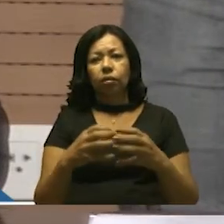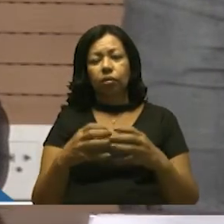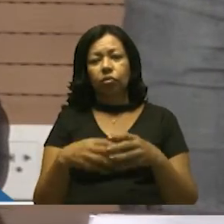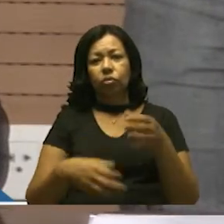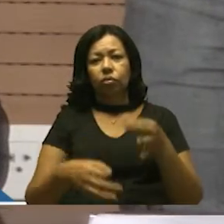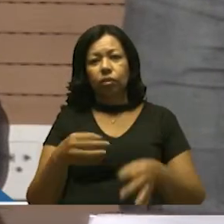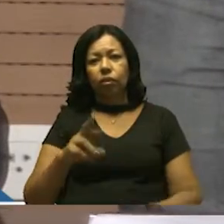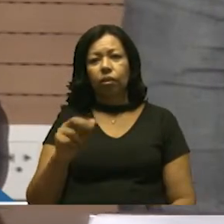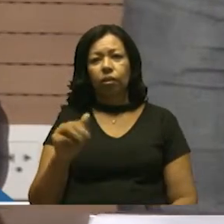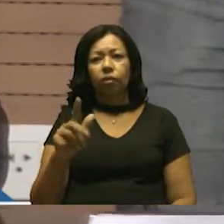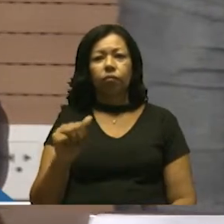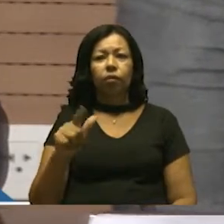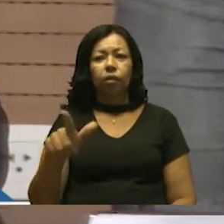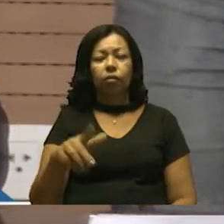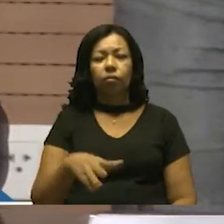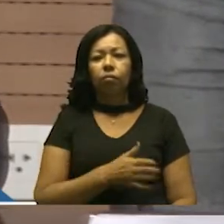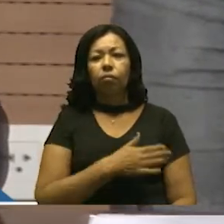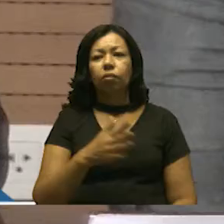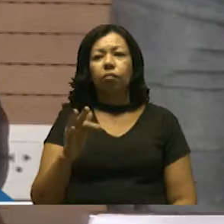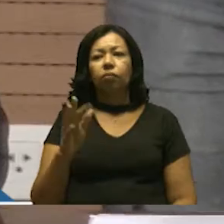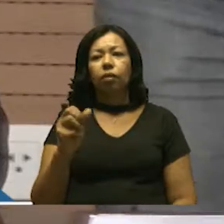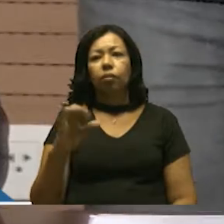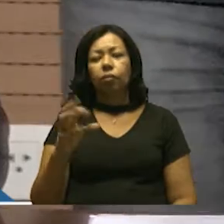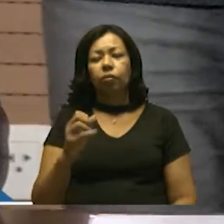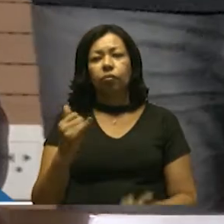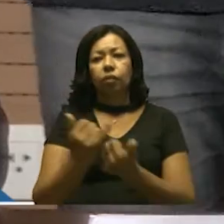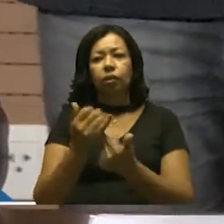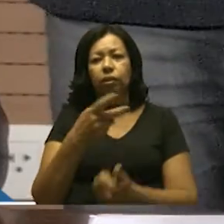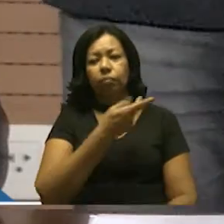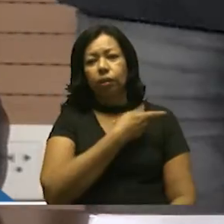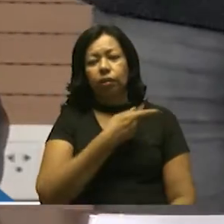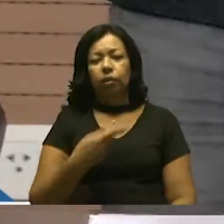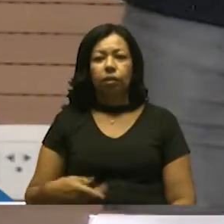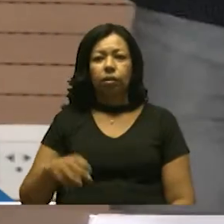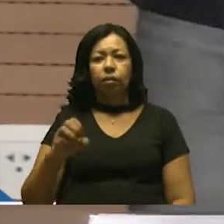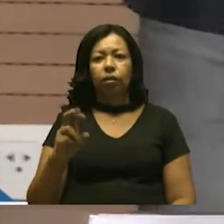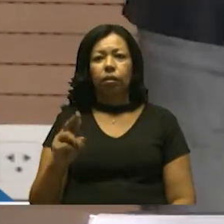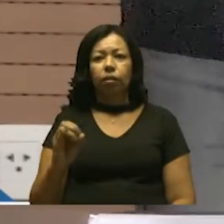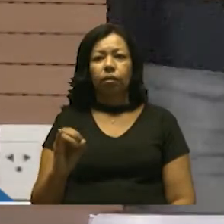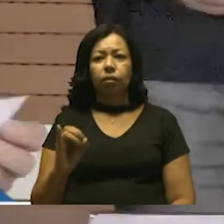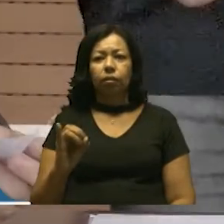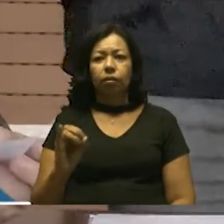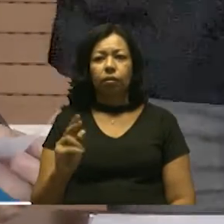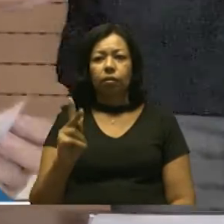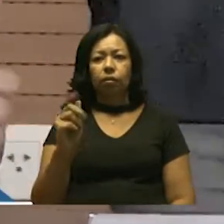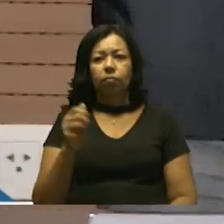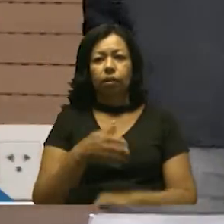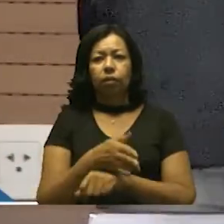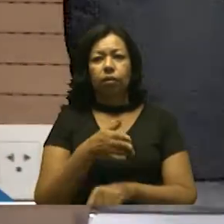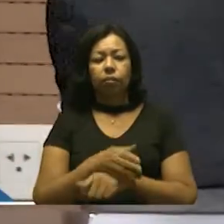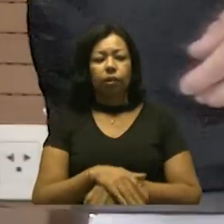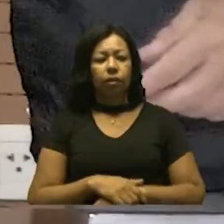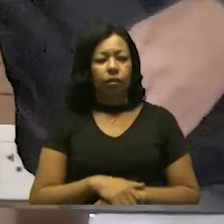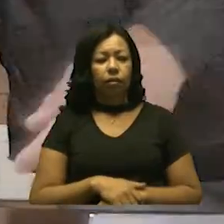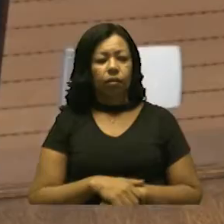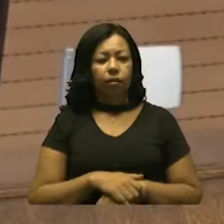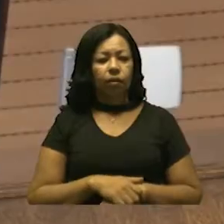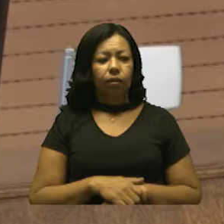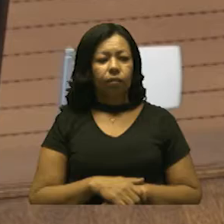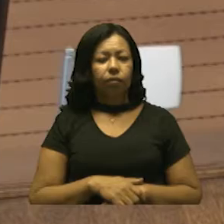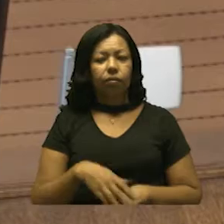Vilar, presidente. Fábio Alves Moreira, vice-presidente. Érica Versosa, membro. Questão de ordem, senhor presidente.